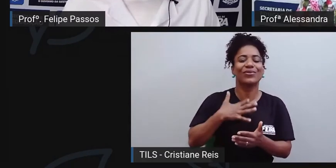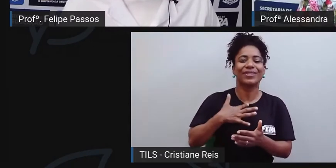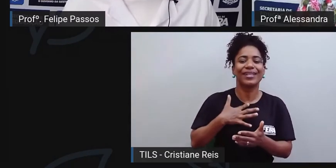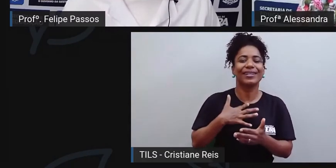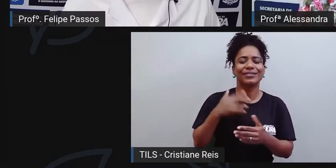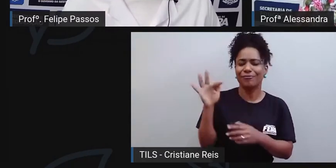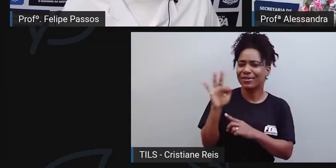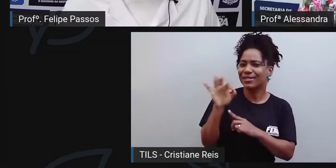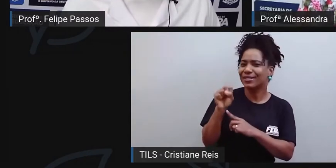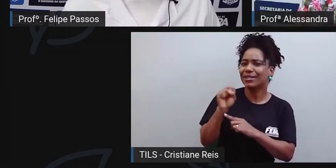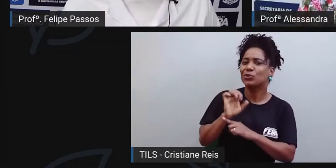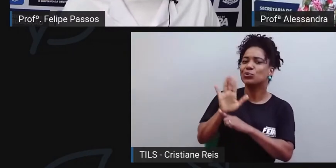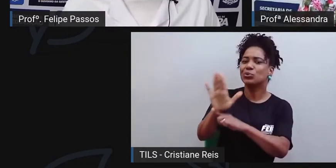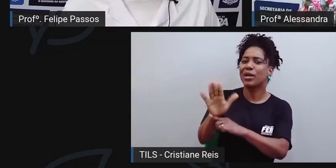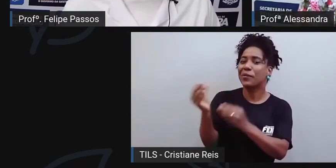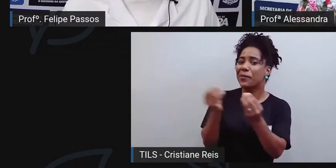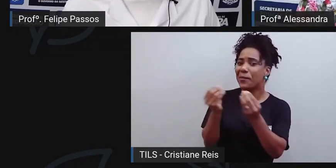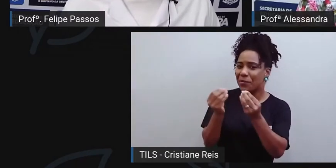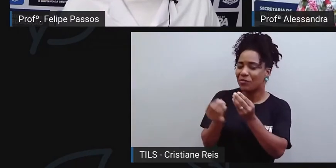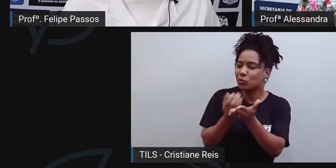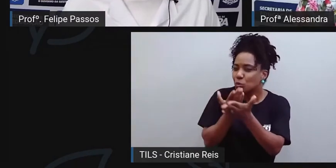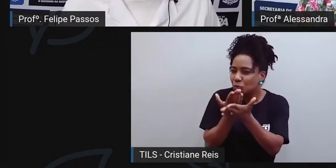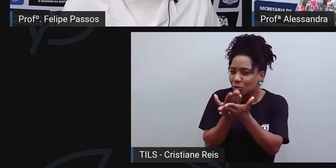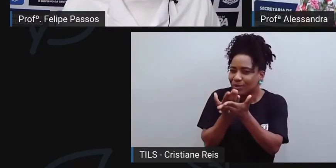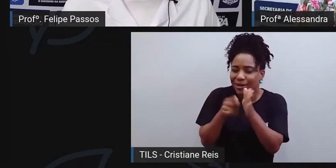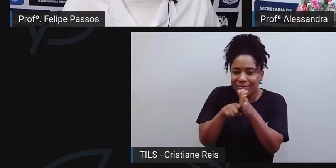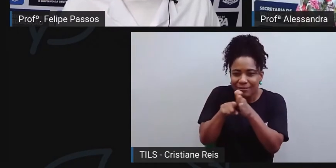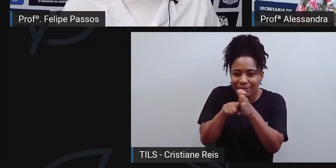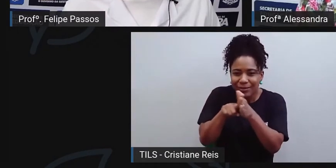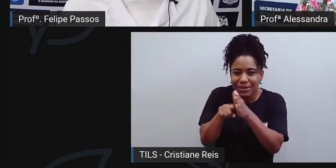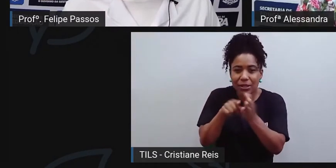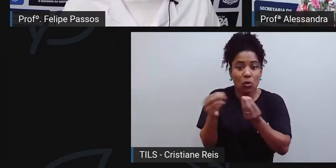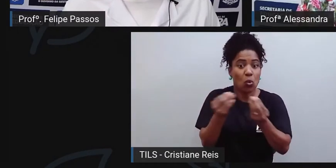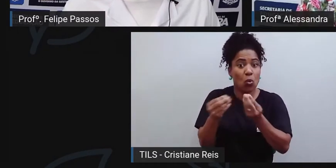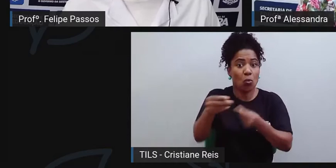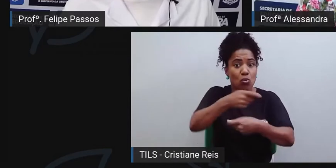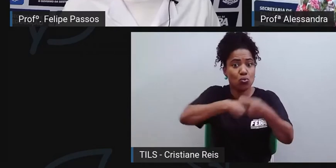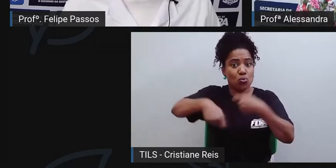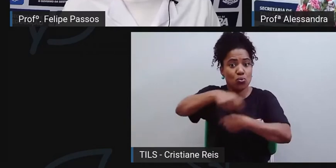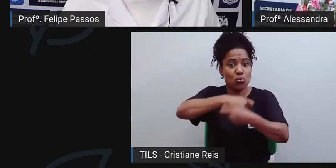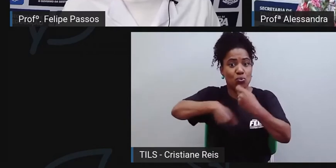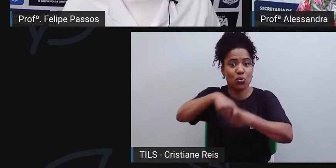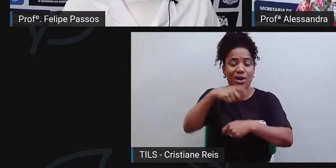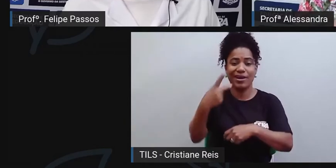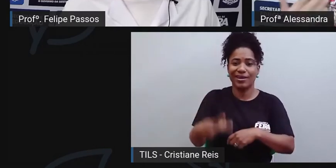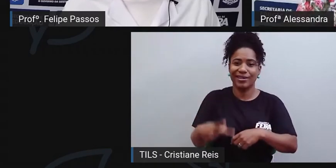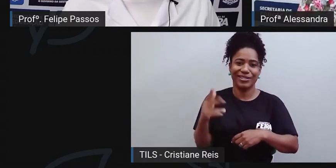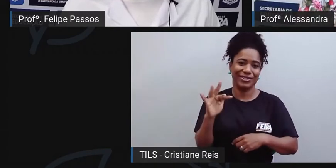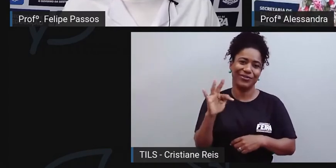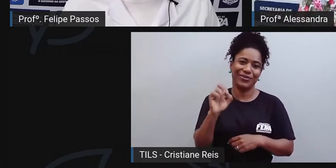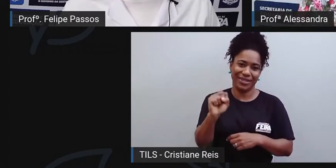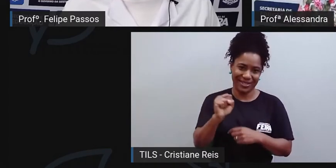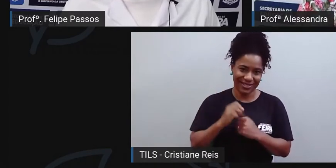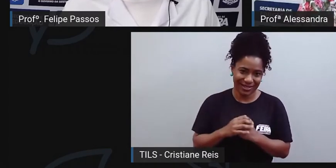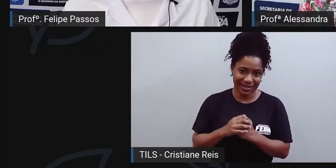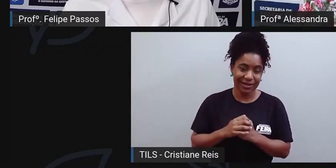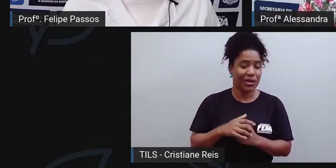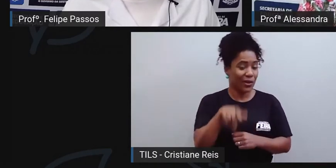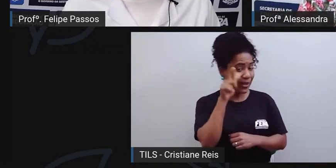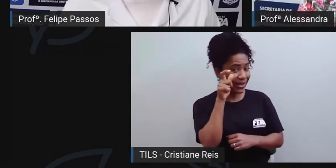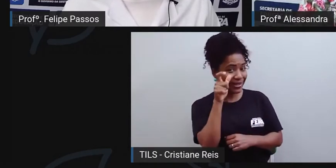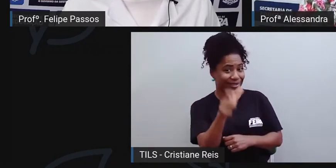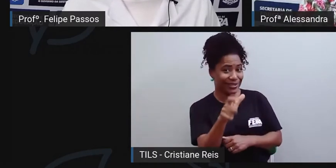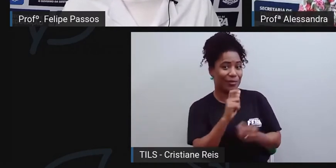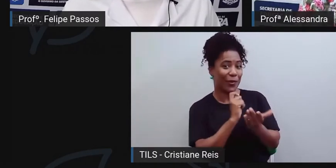cidade seria estudar esse comércio. Então, foi a partir daí que eu me voltei, né? Não só como consumidora, mas também